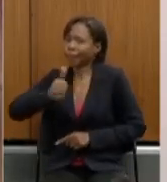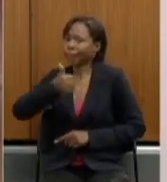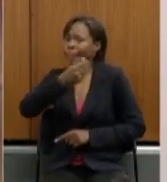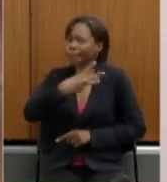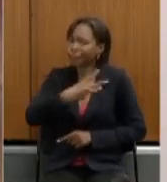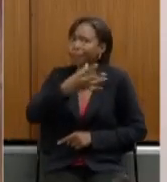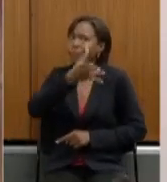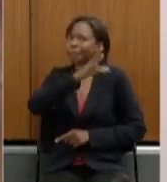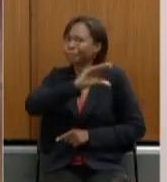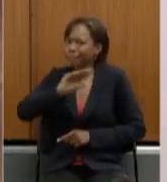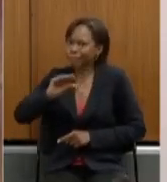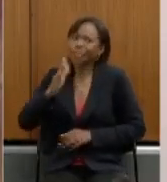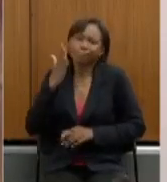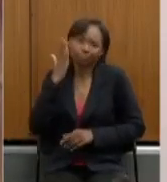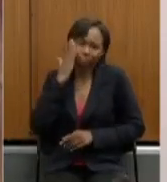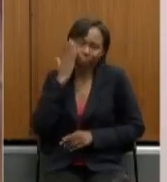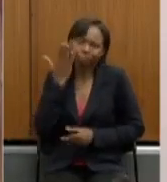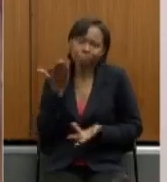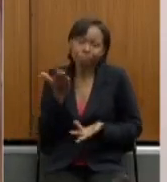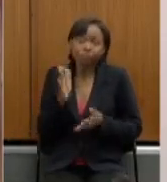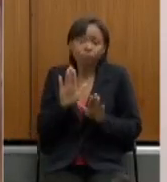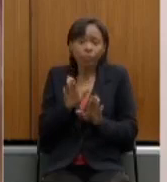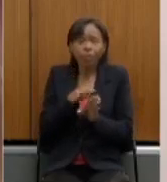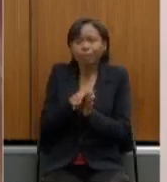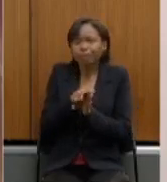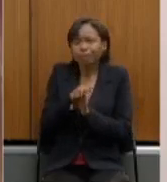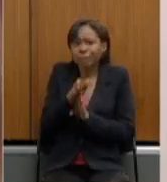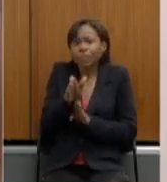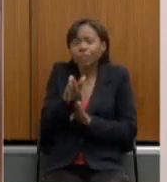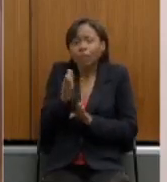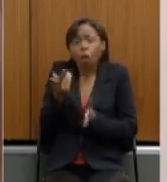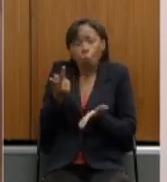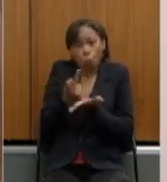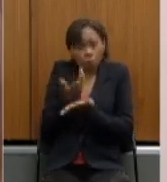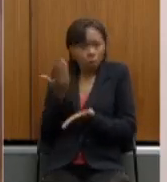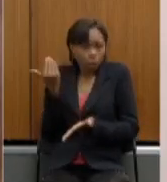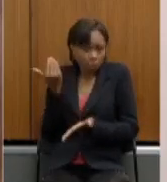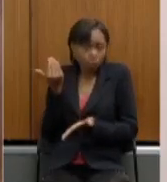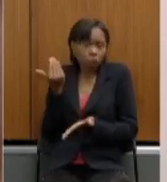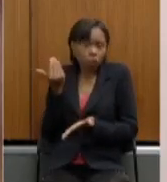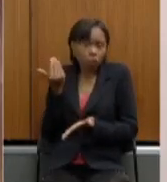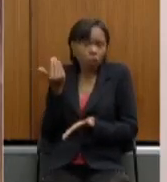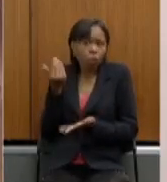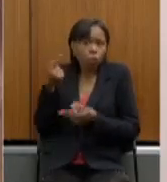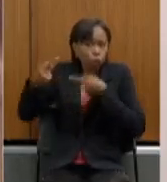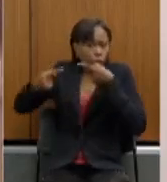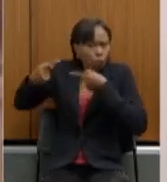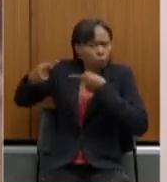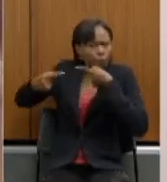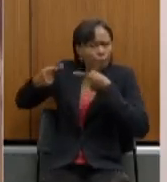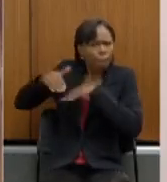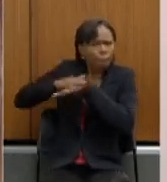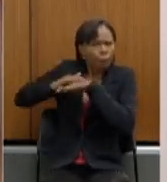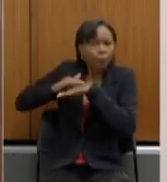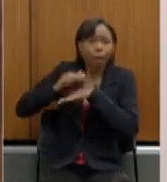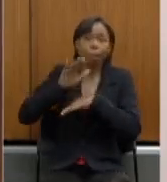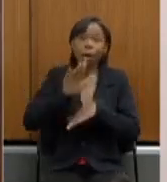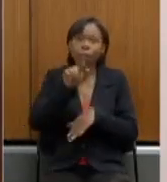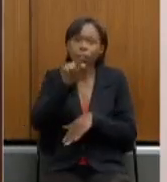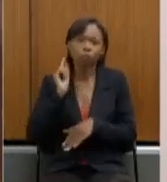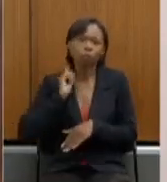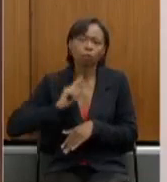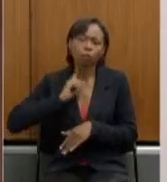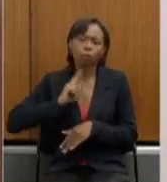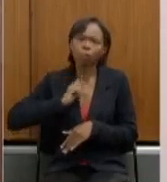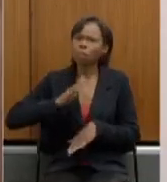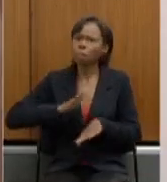uma coisa eu digo teve diálogo mas eu acredito que Minas esteja fazendo mais diálogo ainda e isso é importante